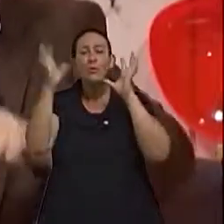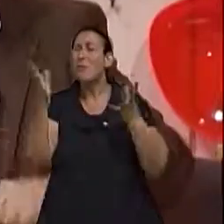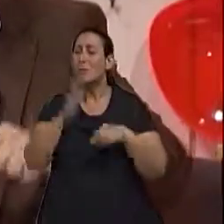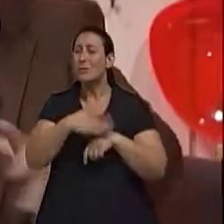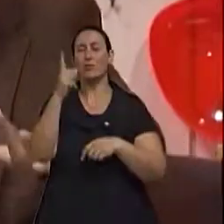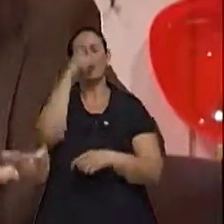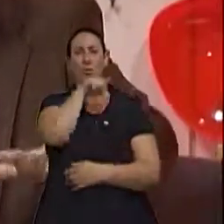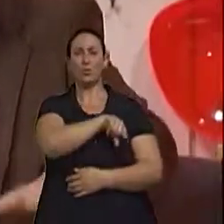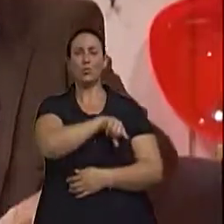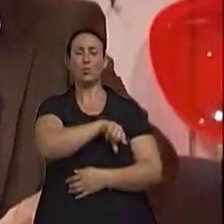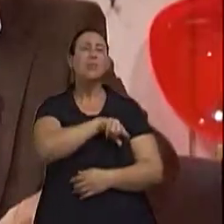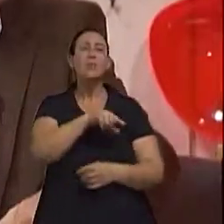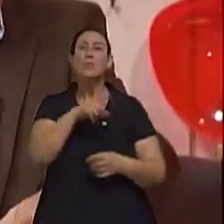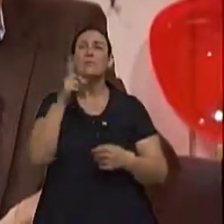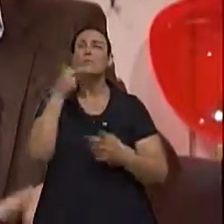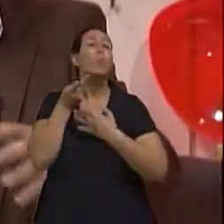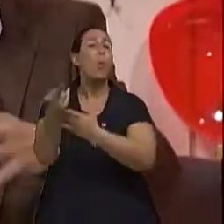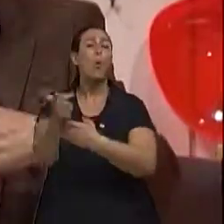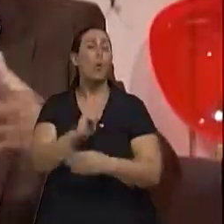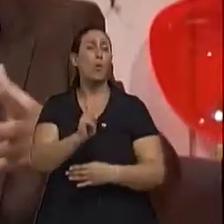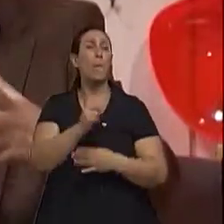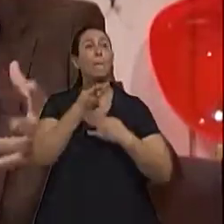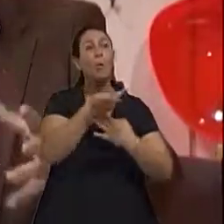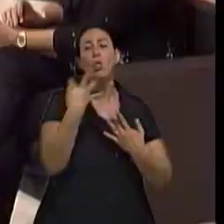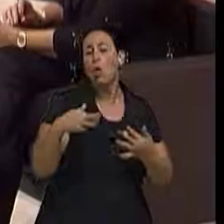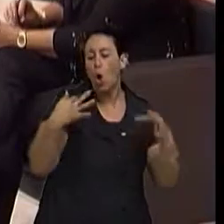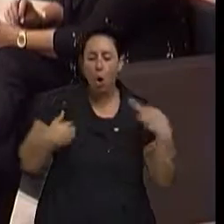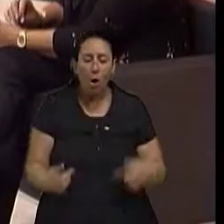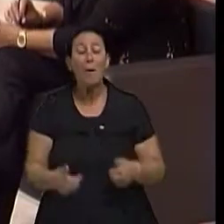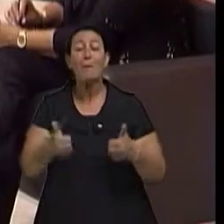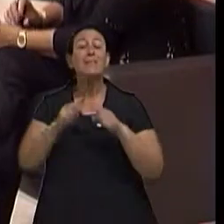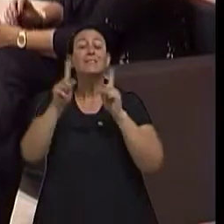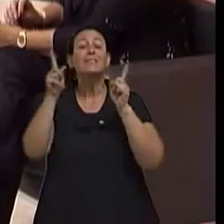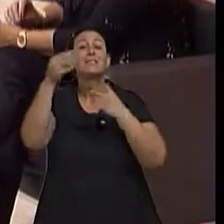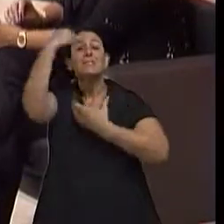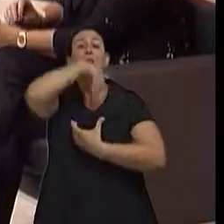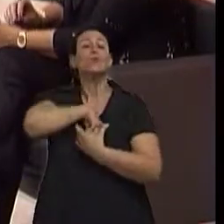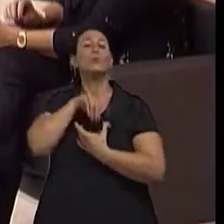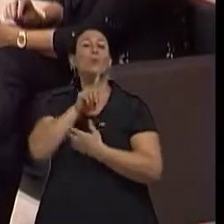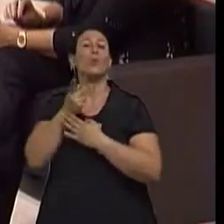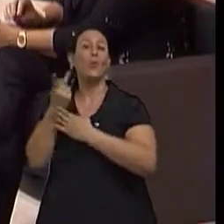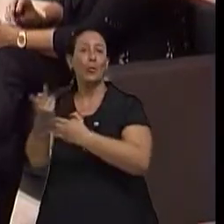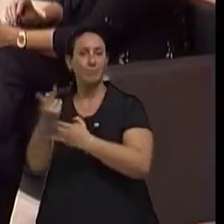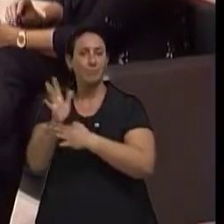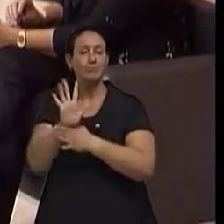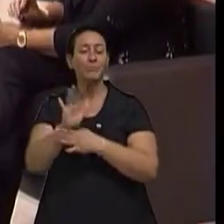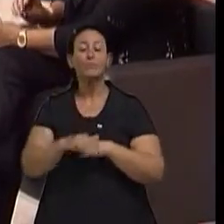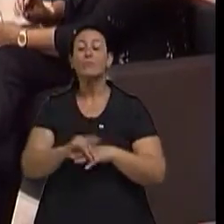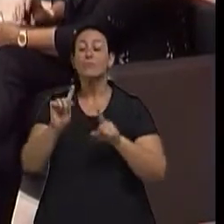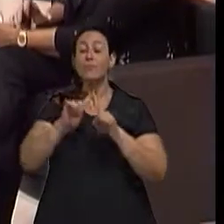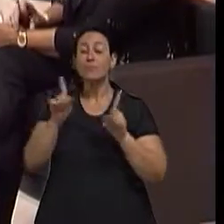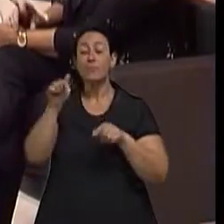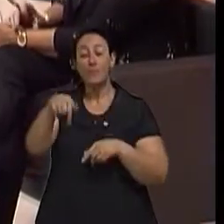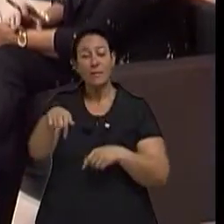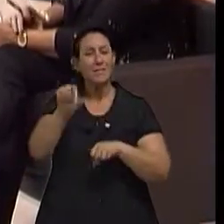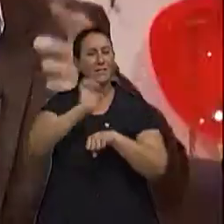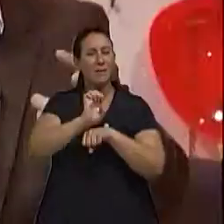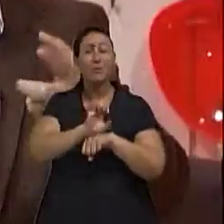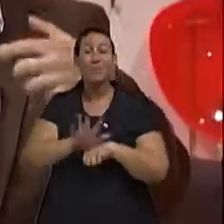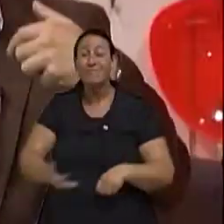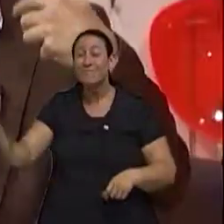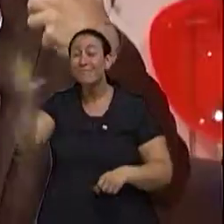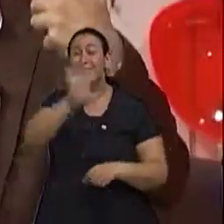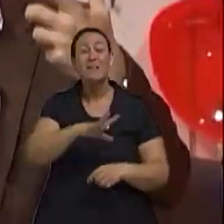difícil. Por que nessas regiões, né, acaba se chamando tanto a atenção da gente? A cultura germânica, né, onde as